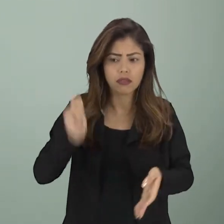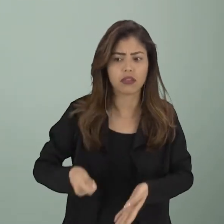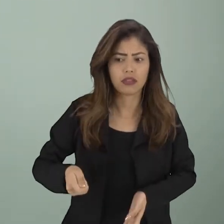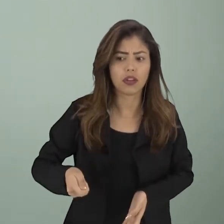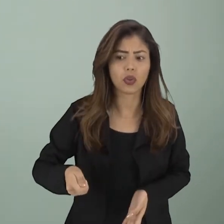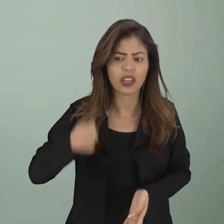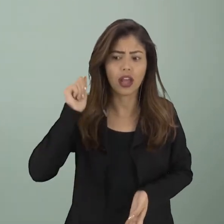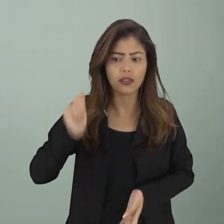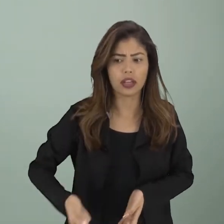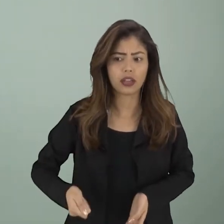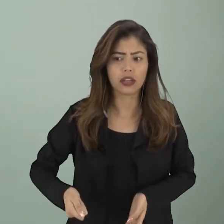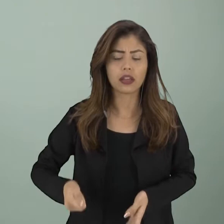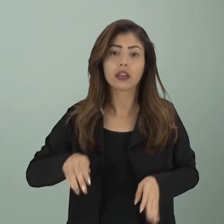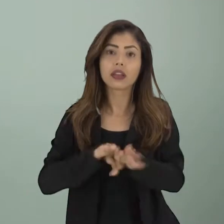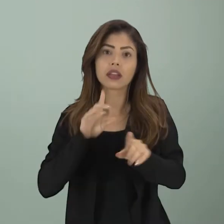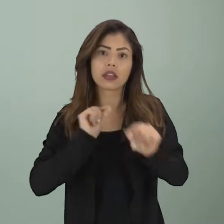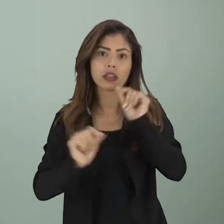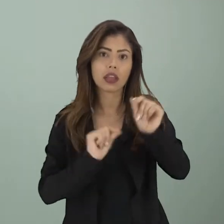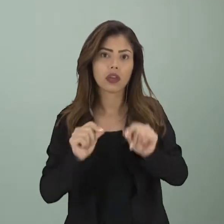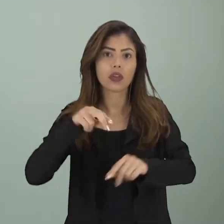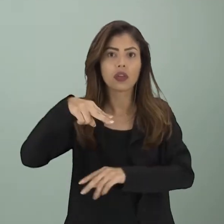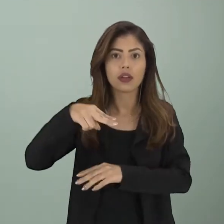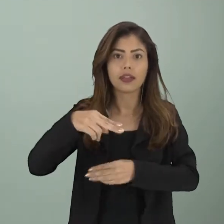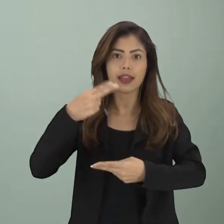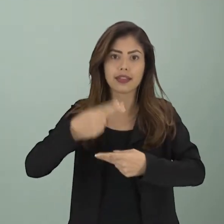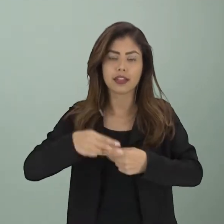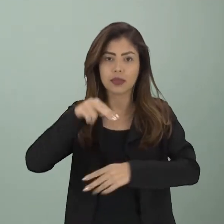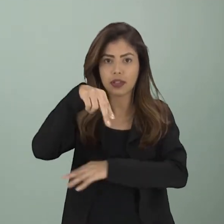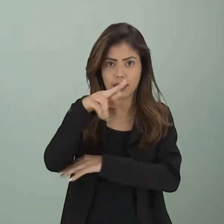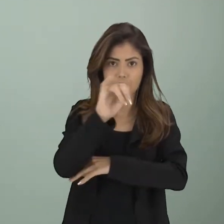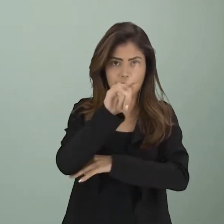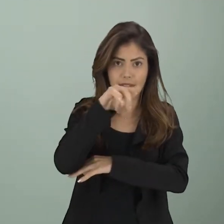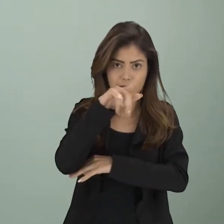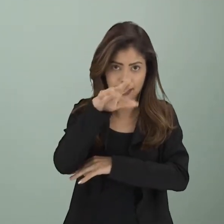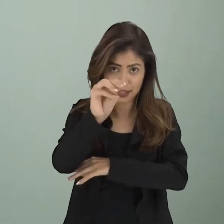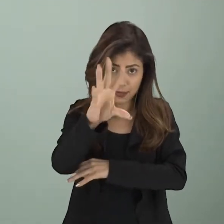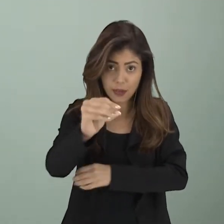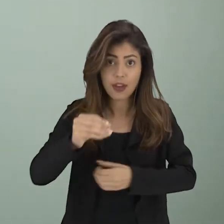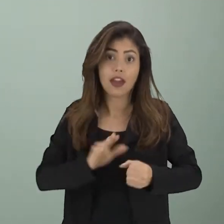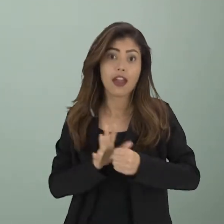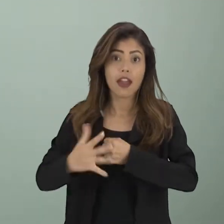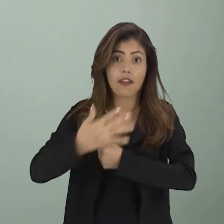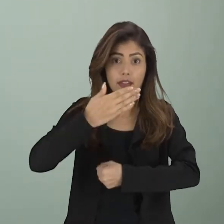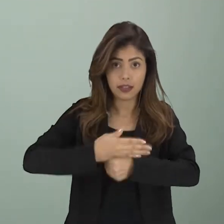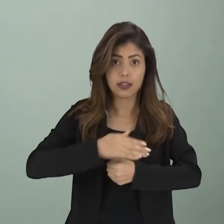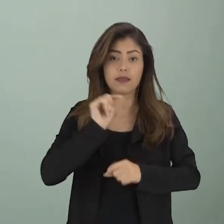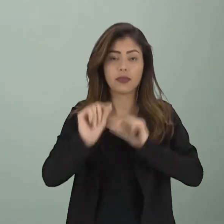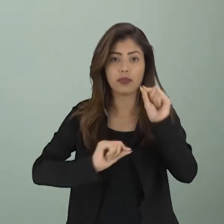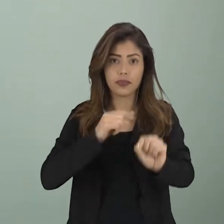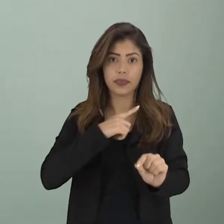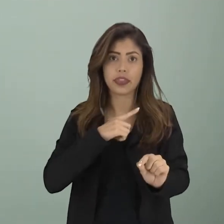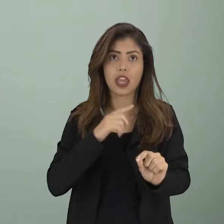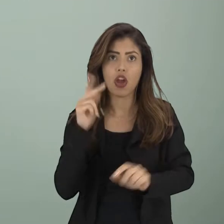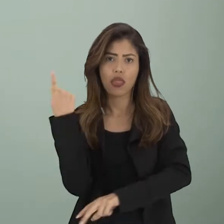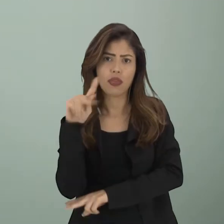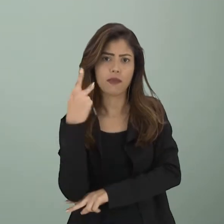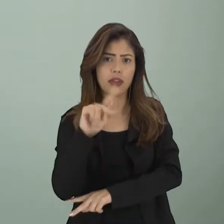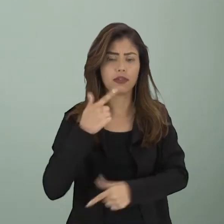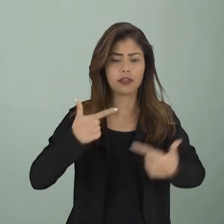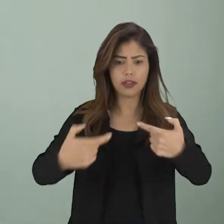totalitários do fascismo e do nazismo, fazem parte desse contexto histórico do período de